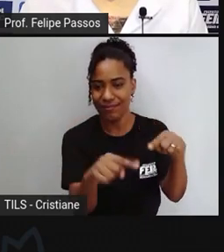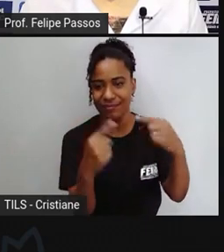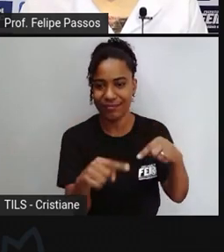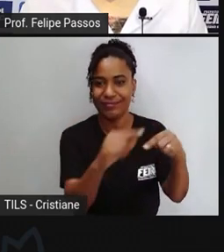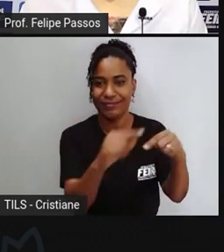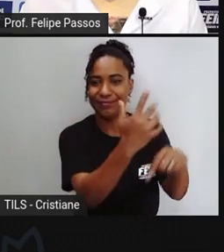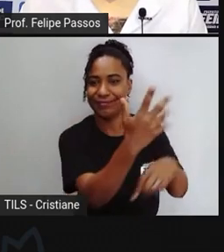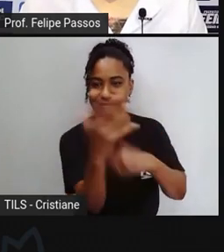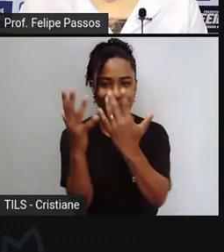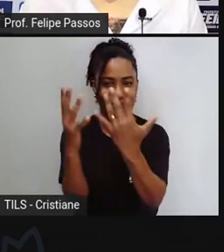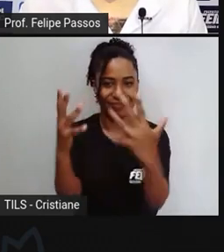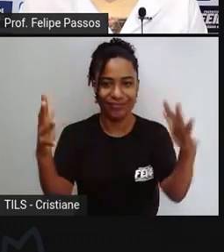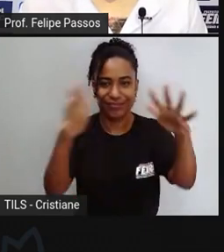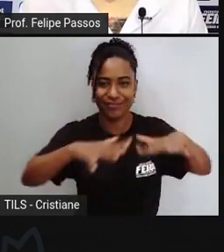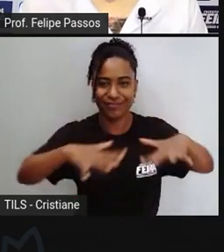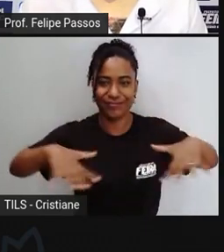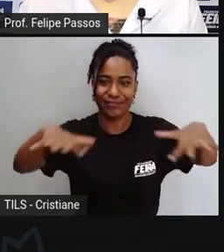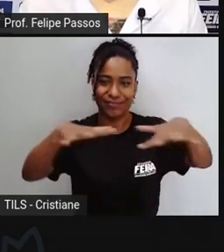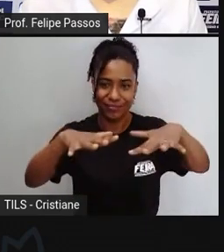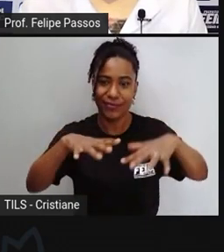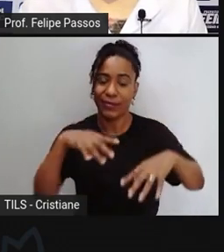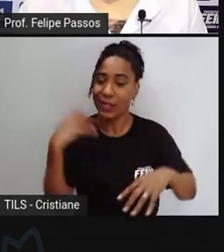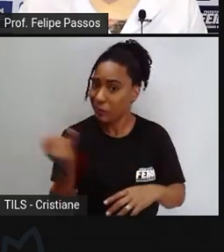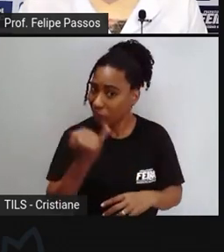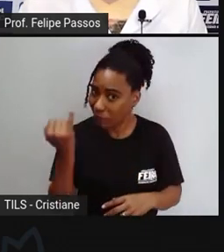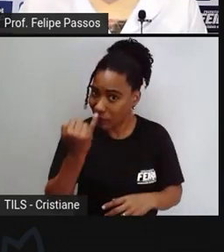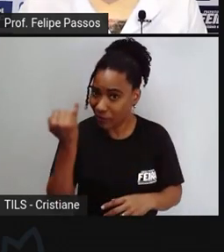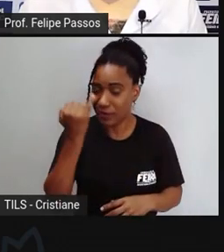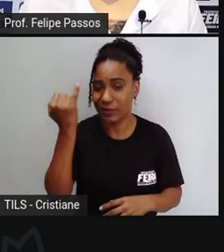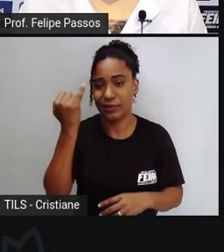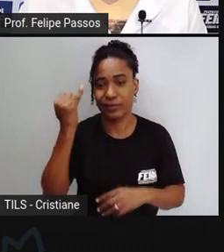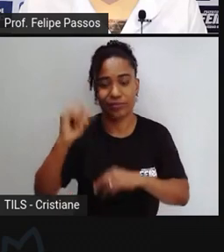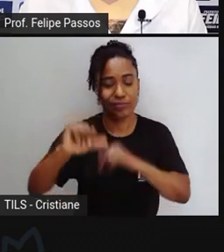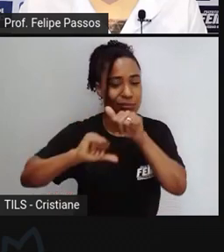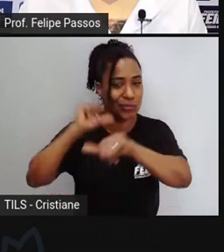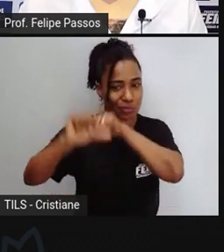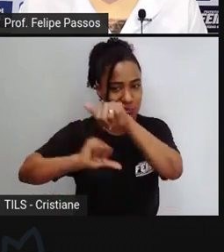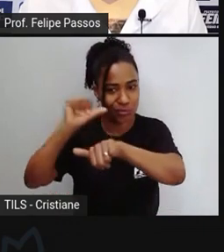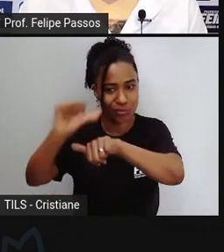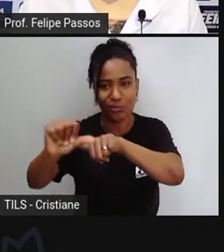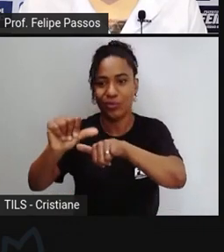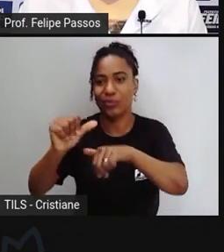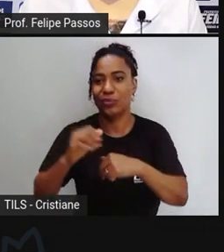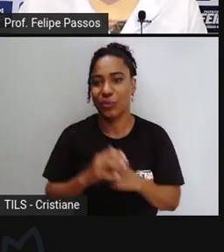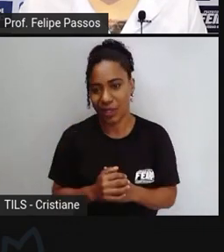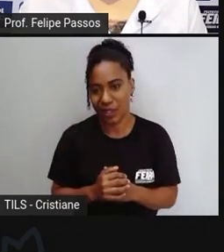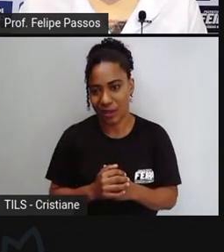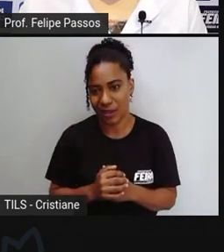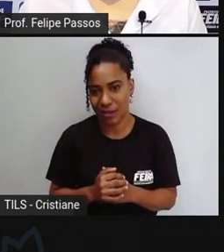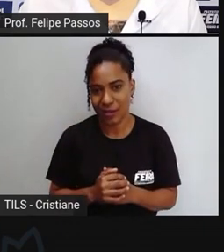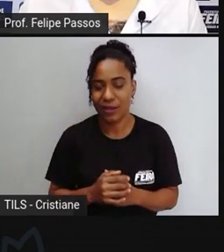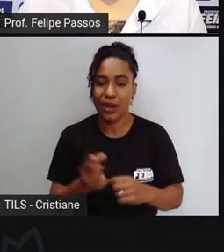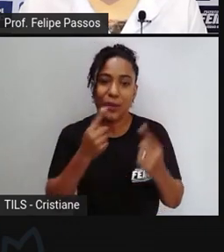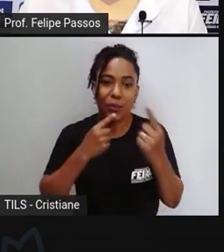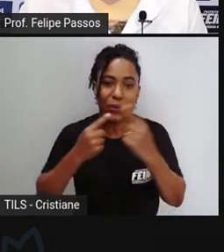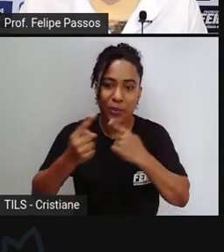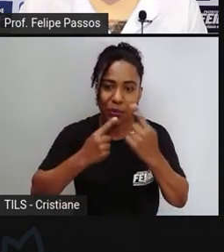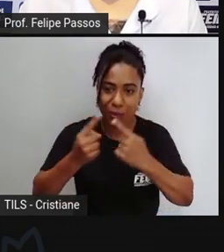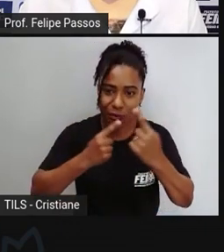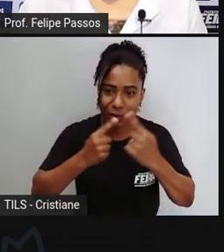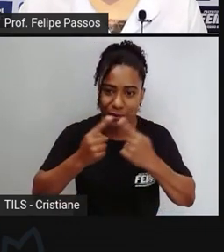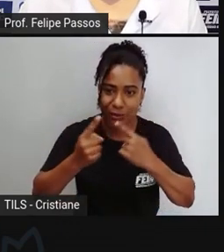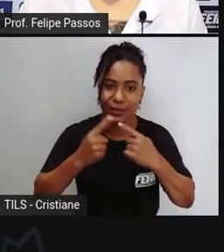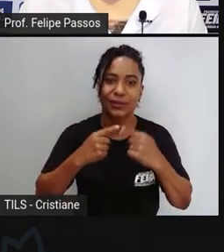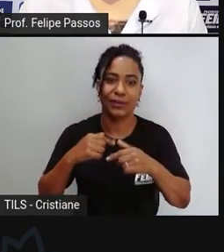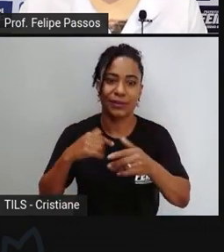possa inverter com essa nossa entrevista e outras que